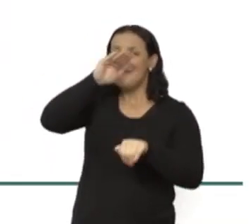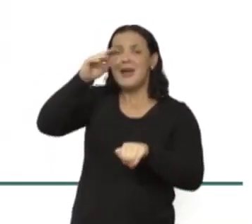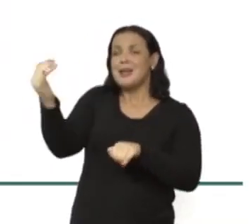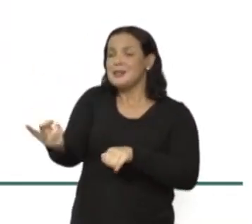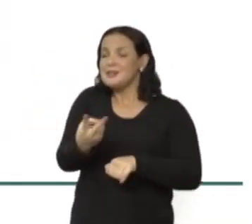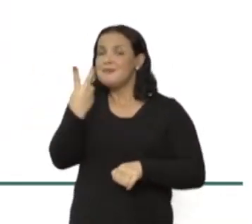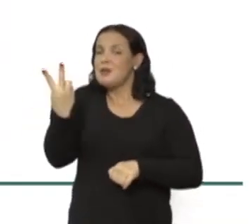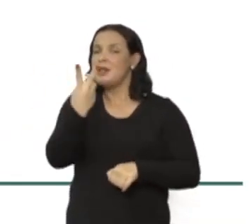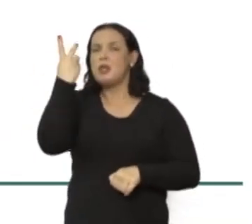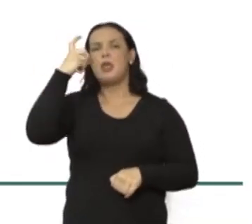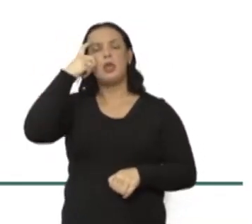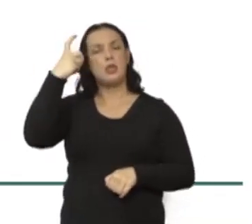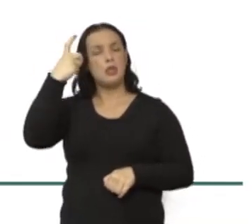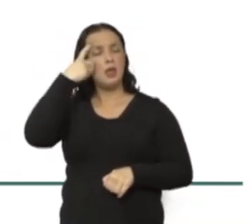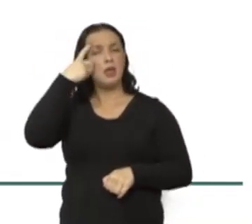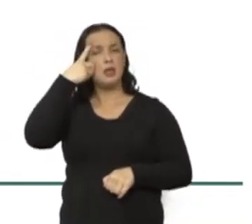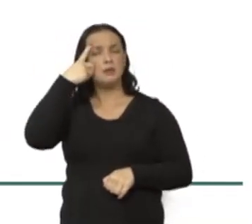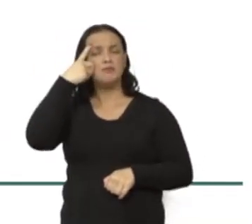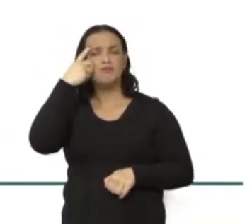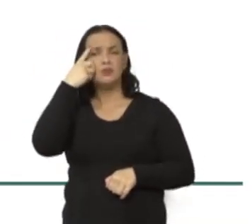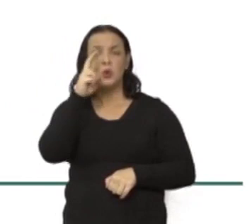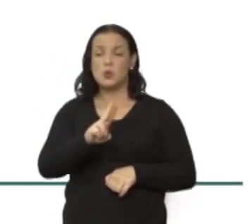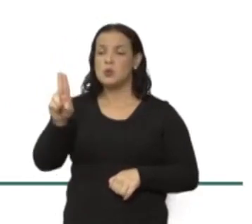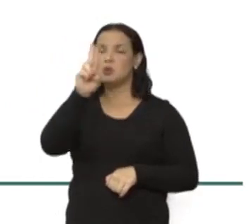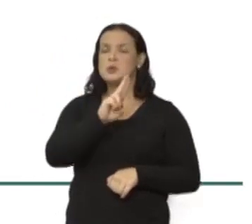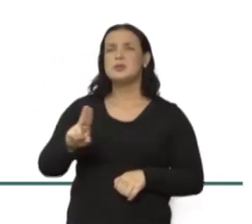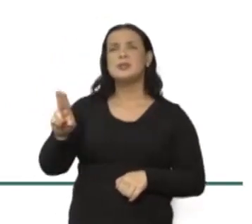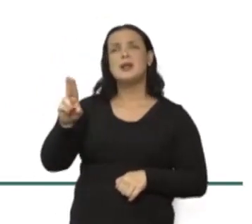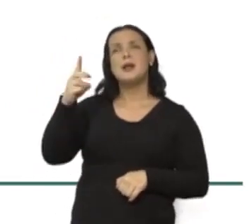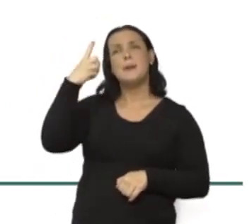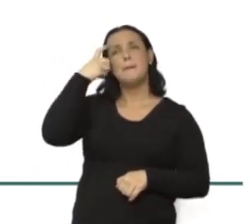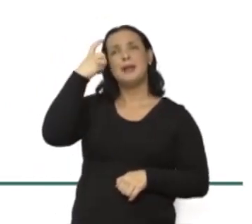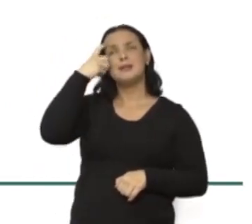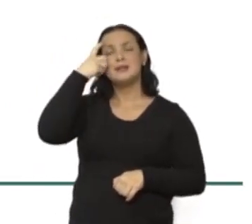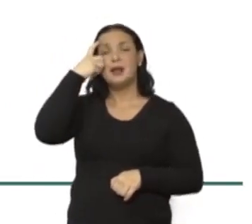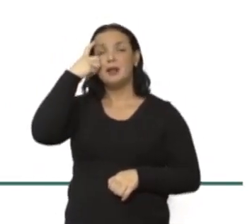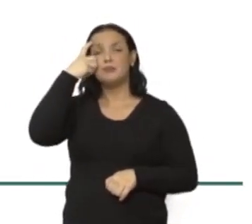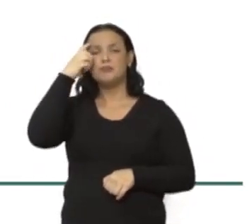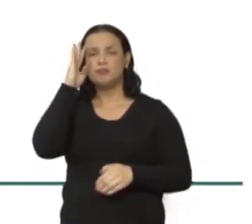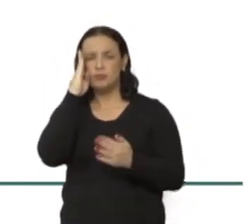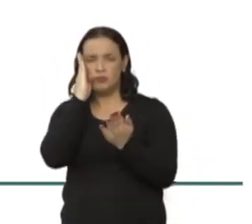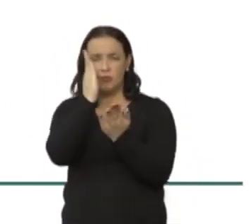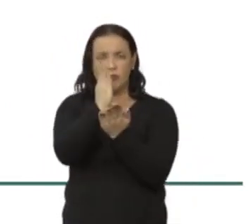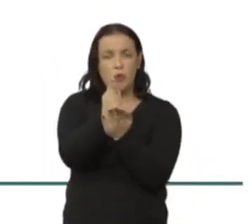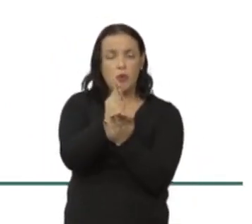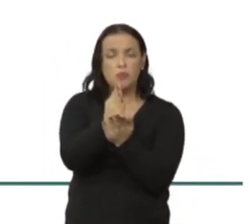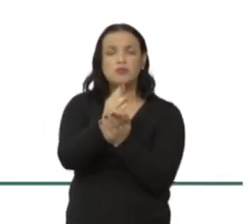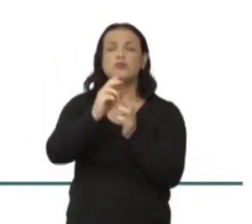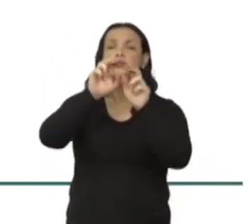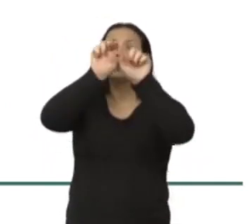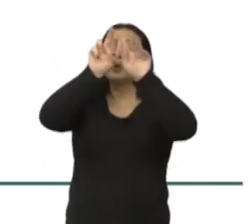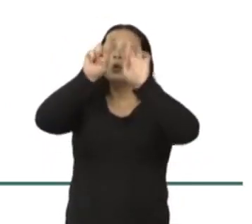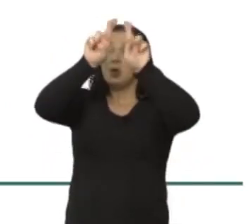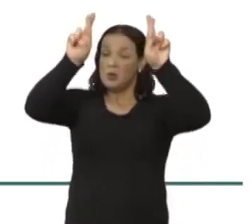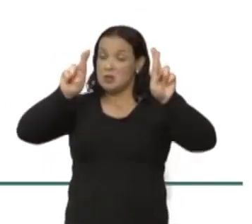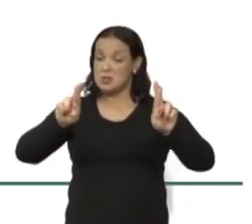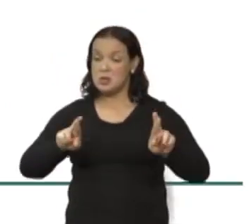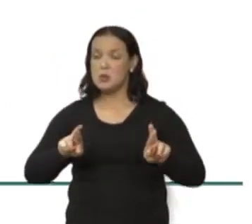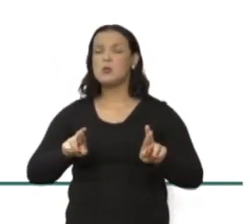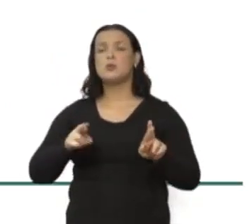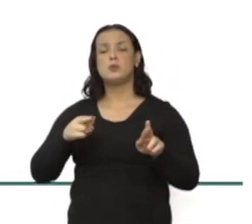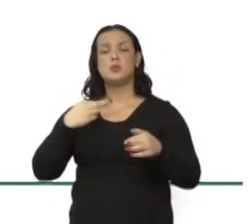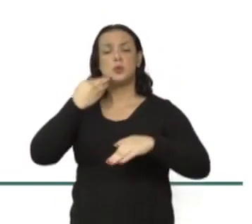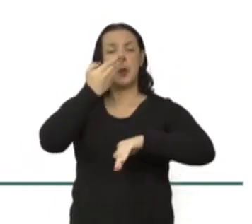ideia, é utilizar intencionalidade, é utilizar os recursos e é agir sobre a